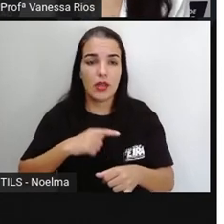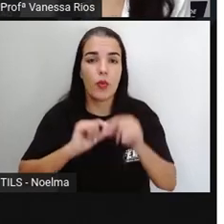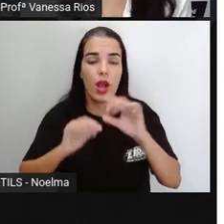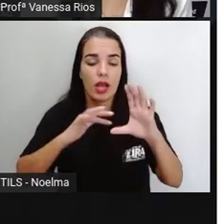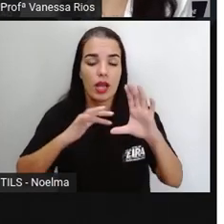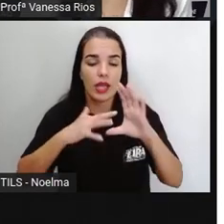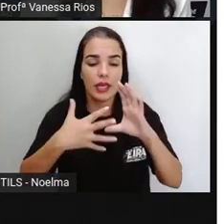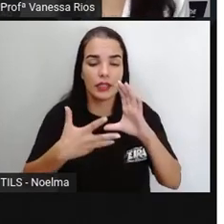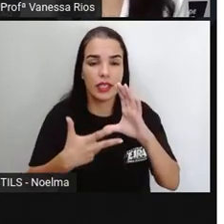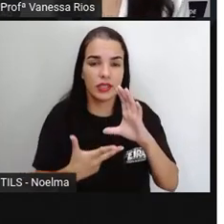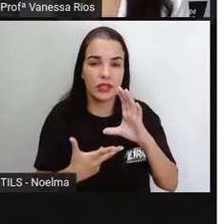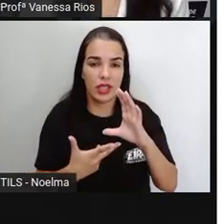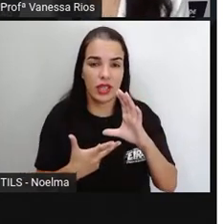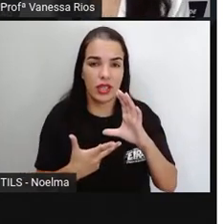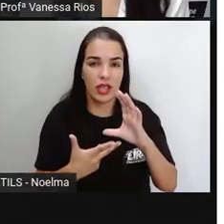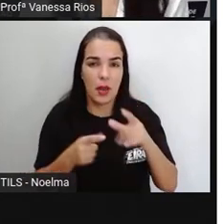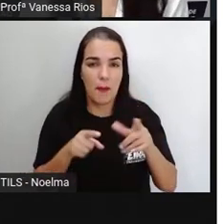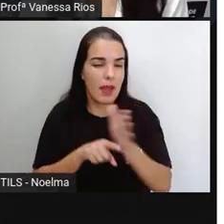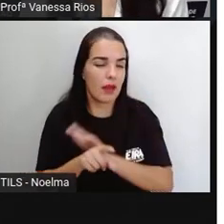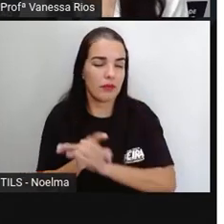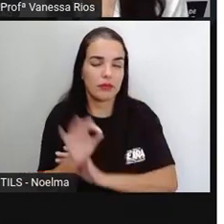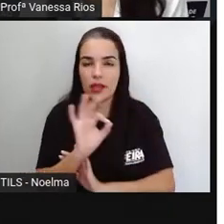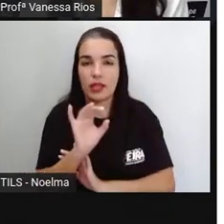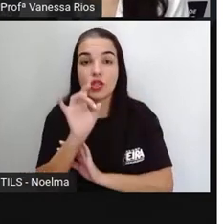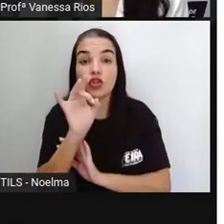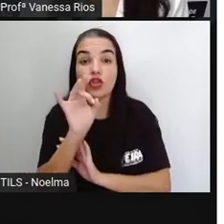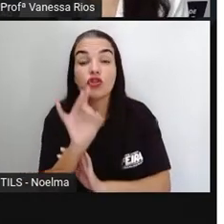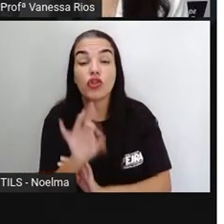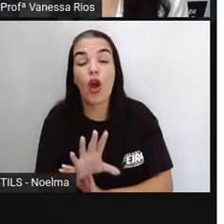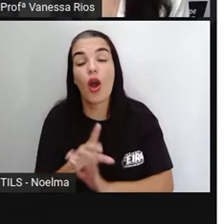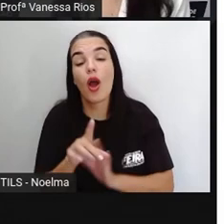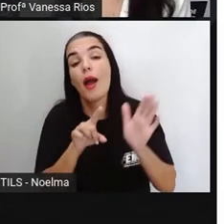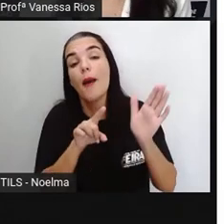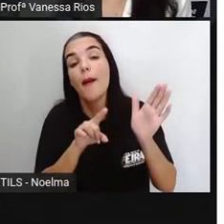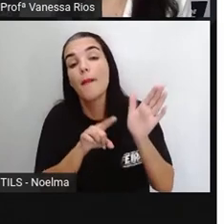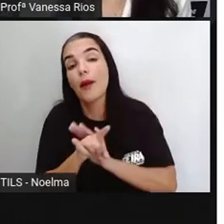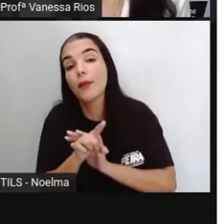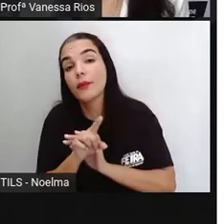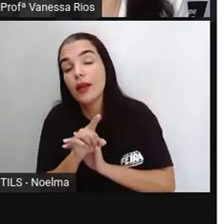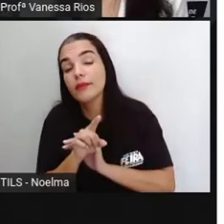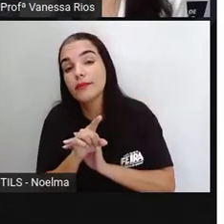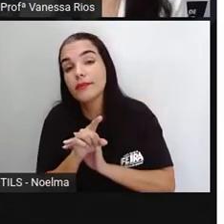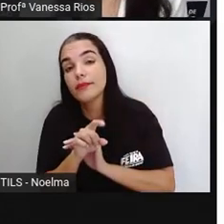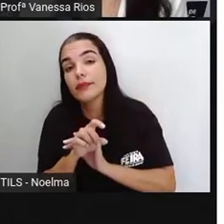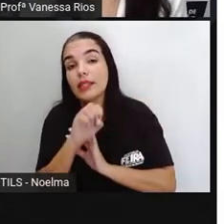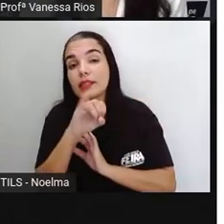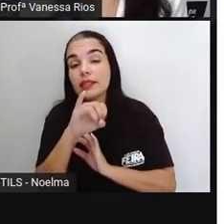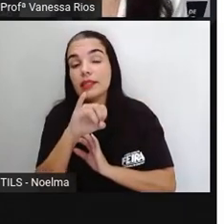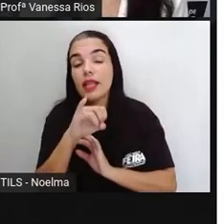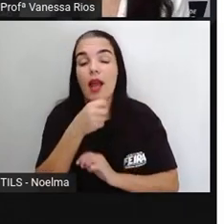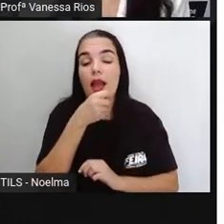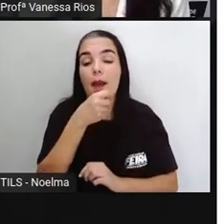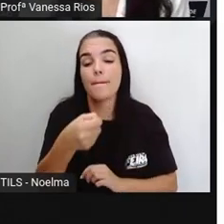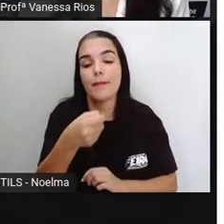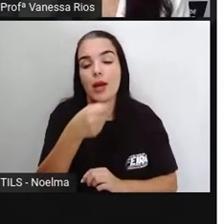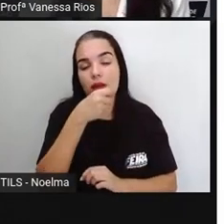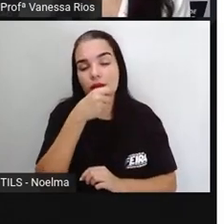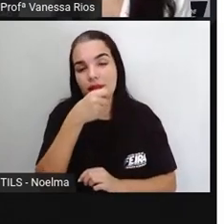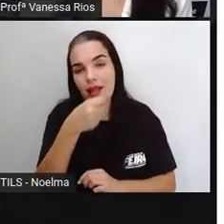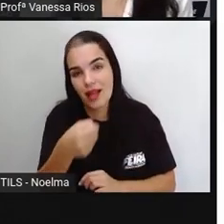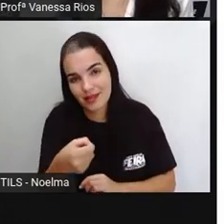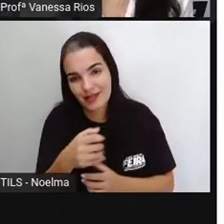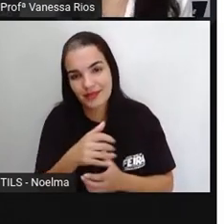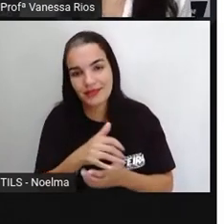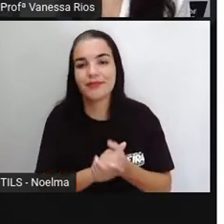objetivo e os pontos de interrogação e principalmente os pontos de exclamação já traduzem a